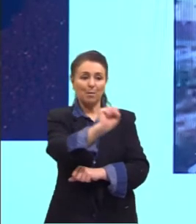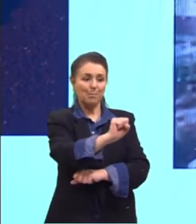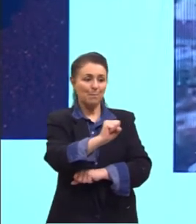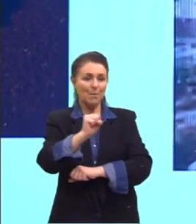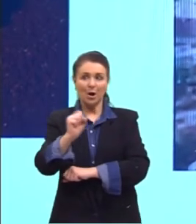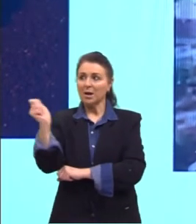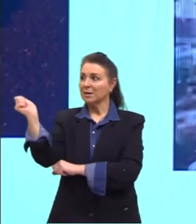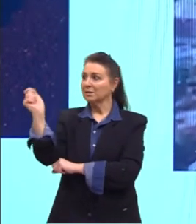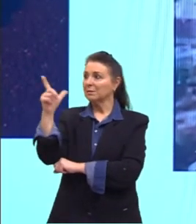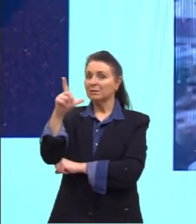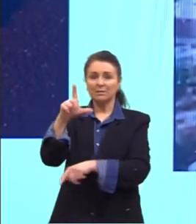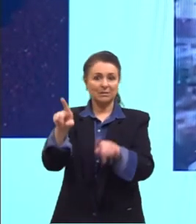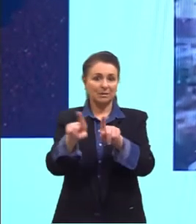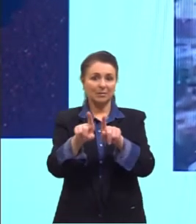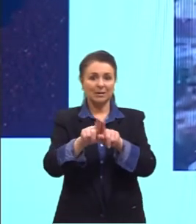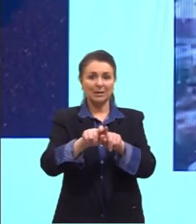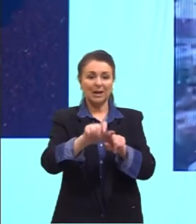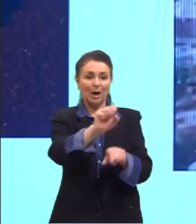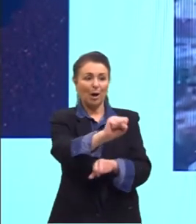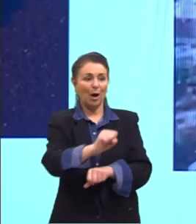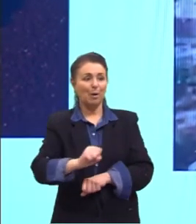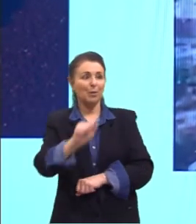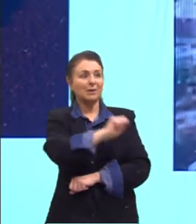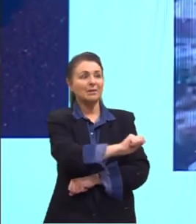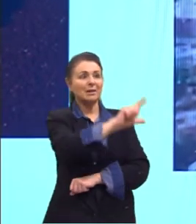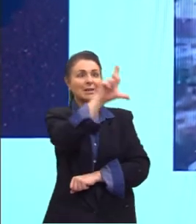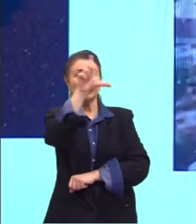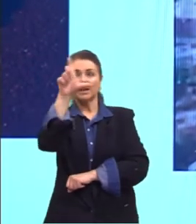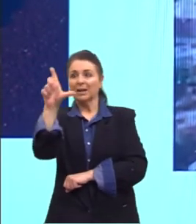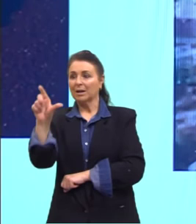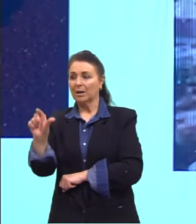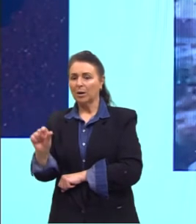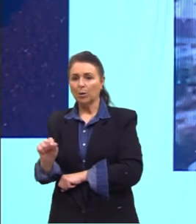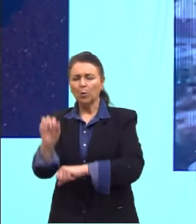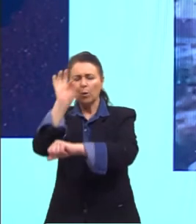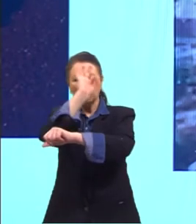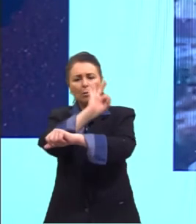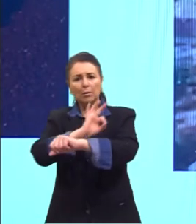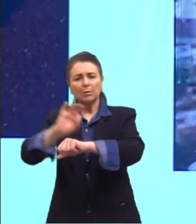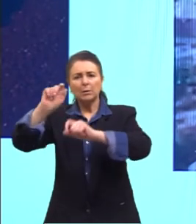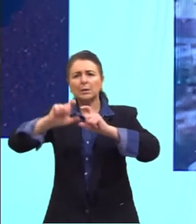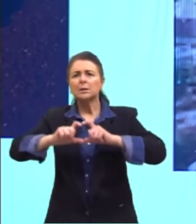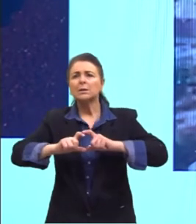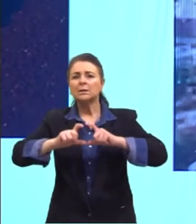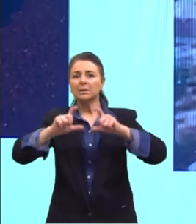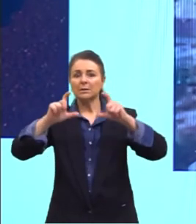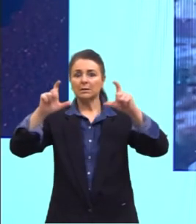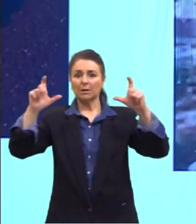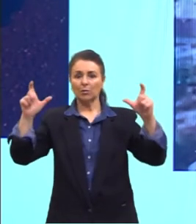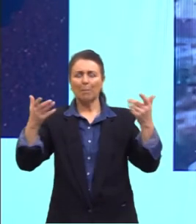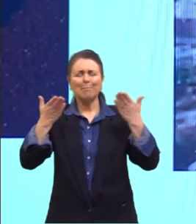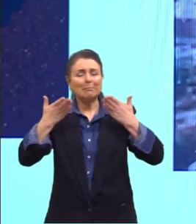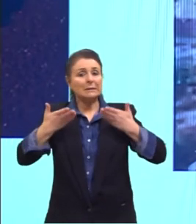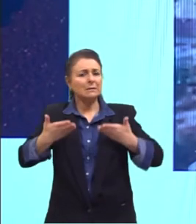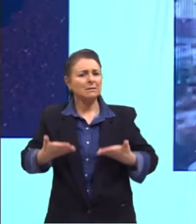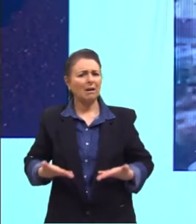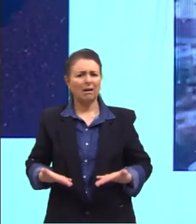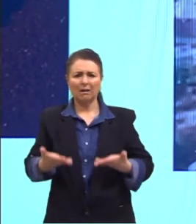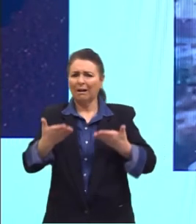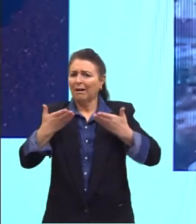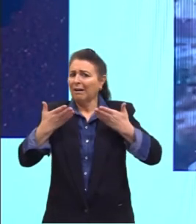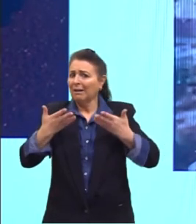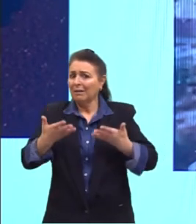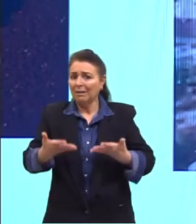também a Porta da Lua. E essa daqui é uma arquitetura monumental, ela pesa aproximadamente 10 toneladas, ela é uma